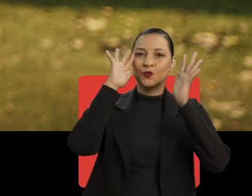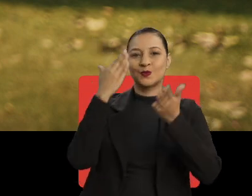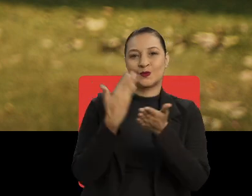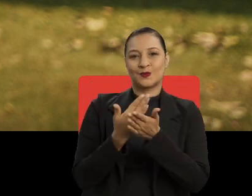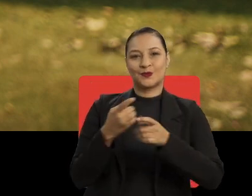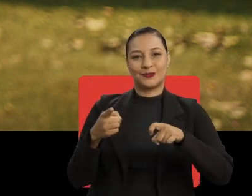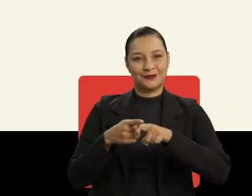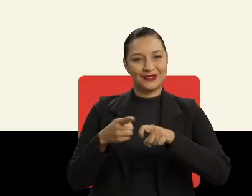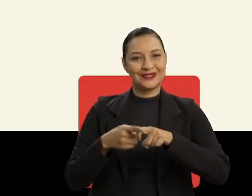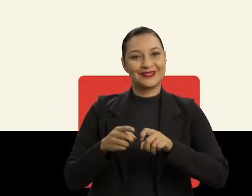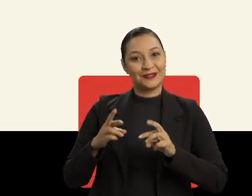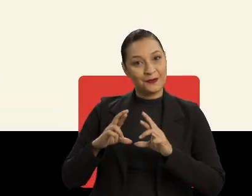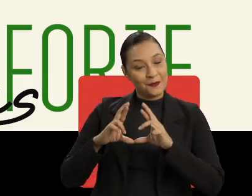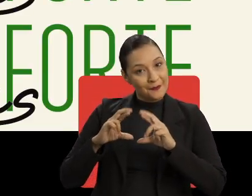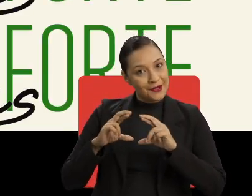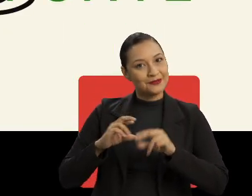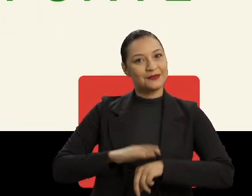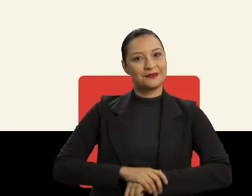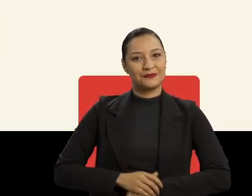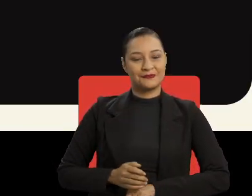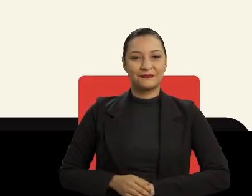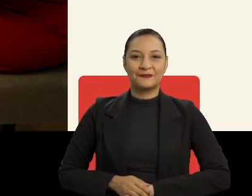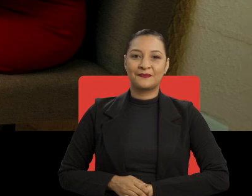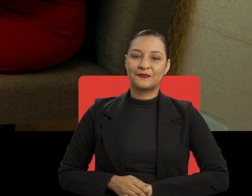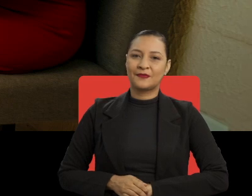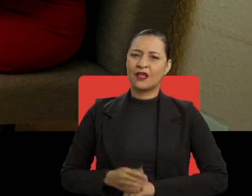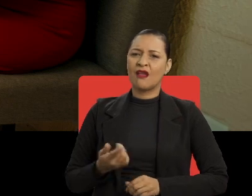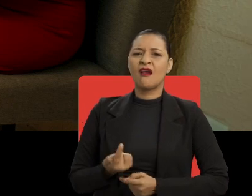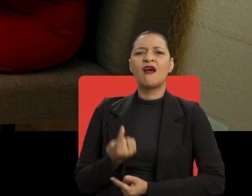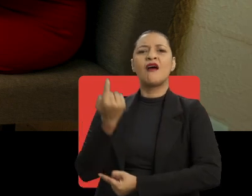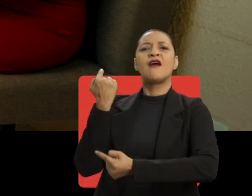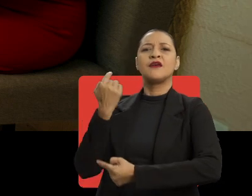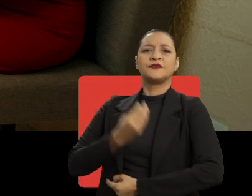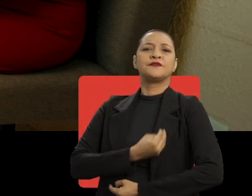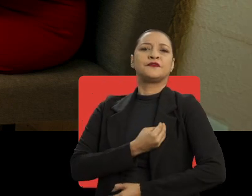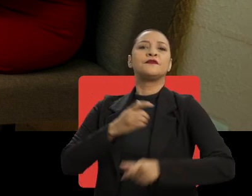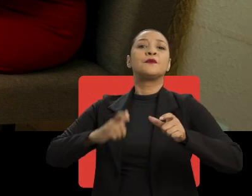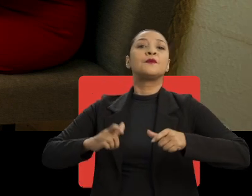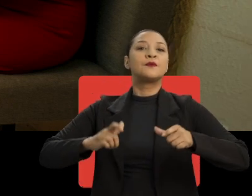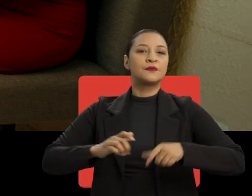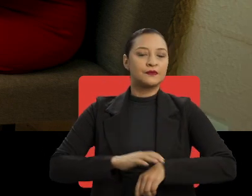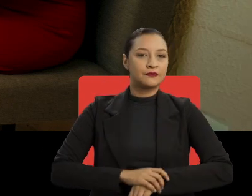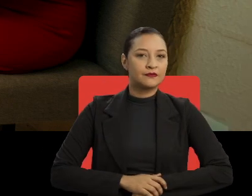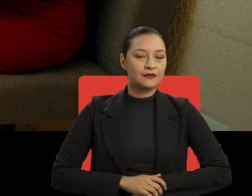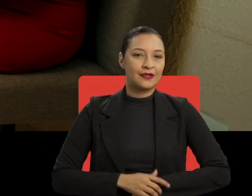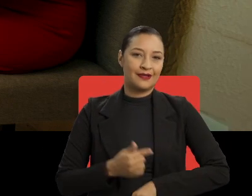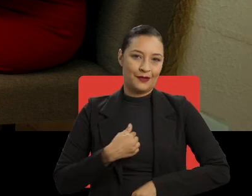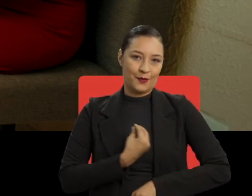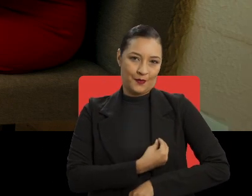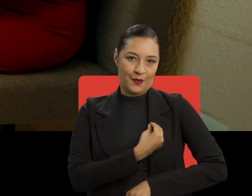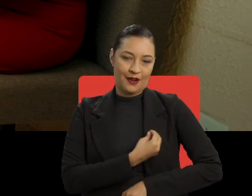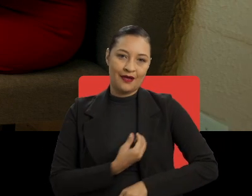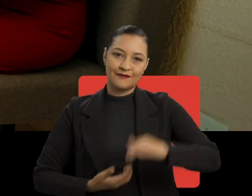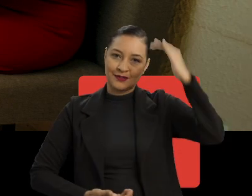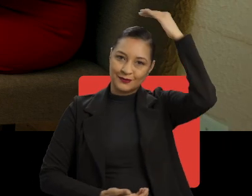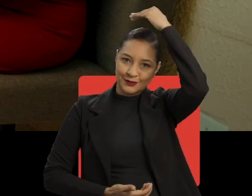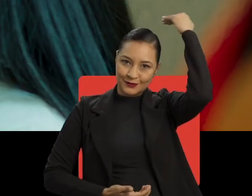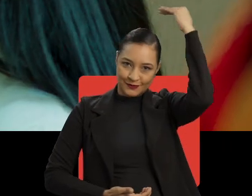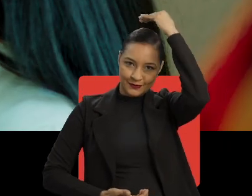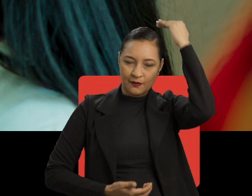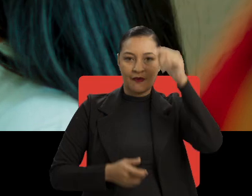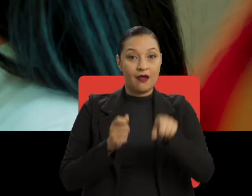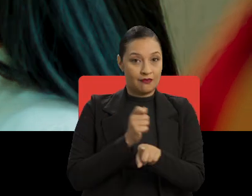estudante de medicina com o pé de meia. Antes de ir para cá, você morava onde? Eu morava no bairro de Santo